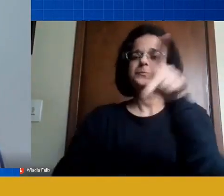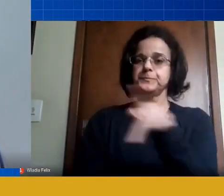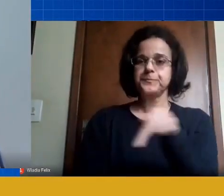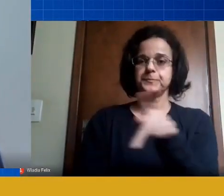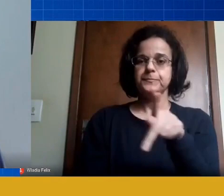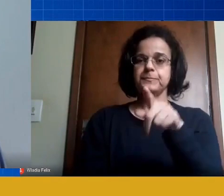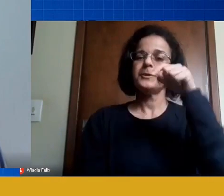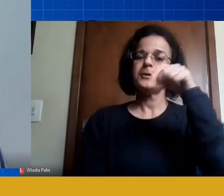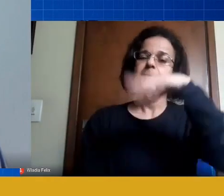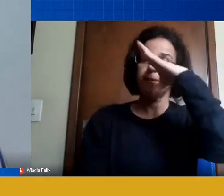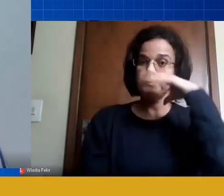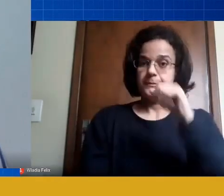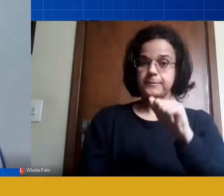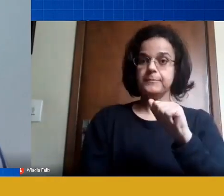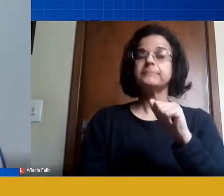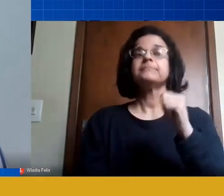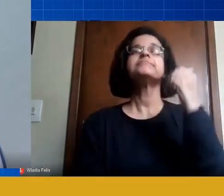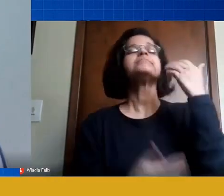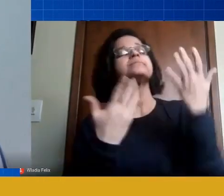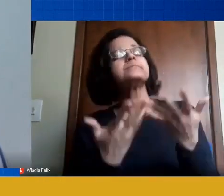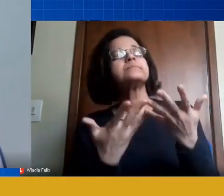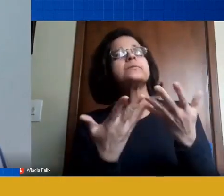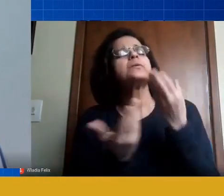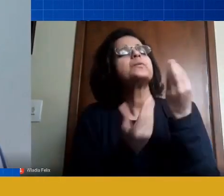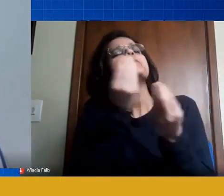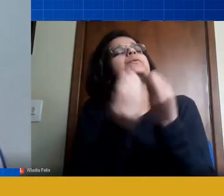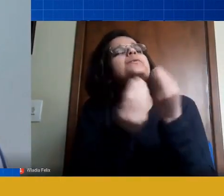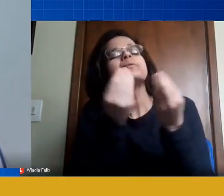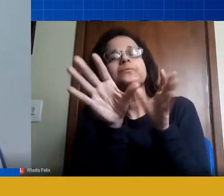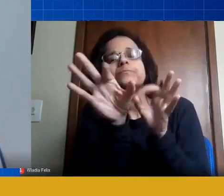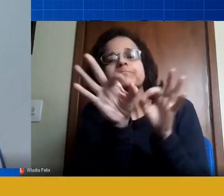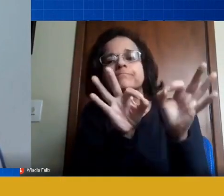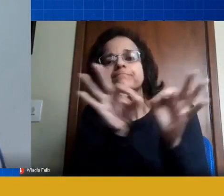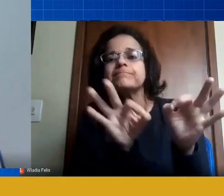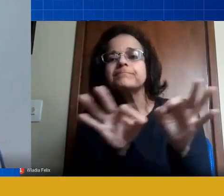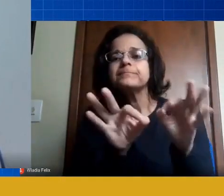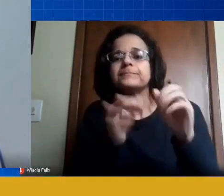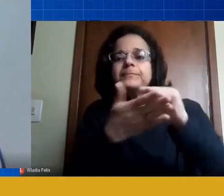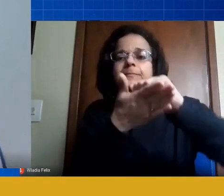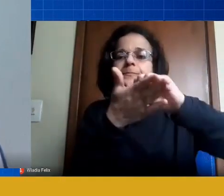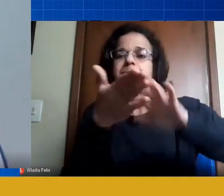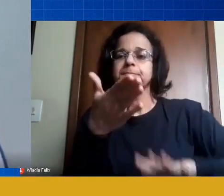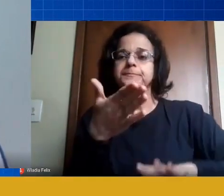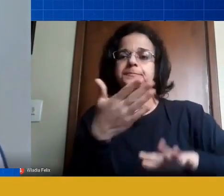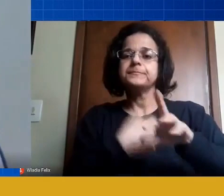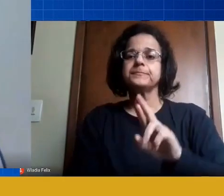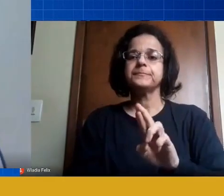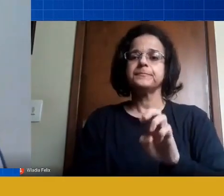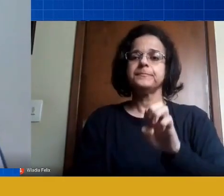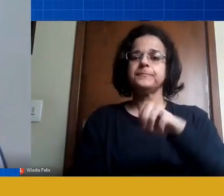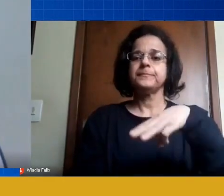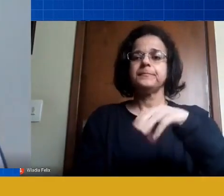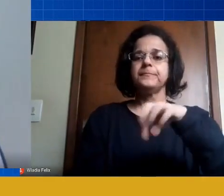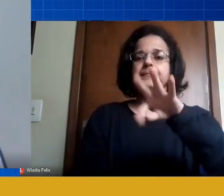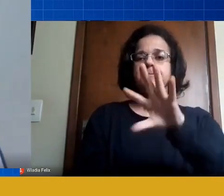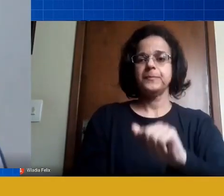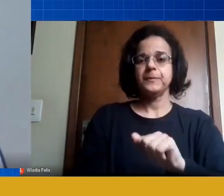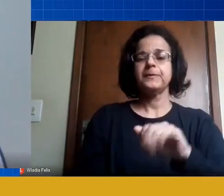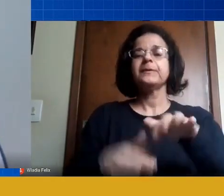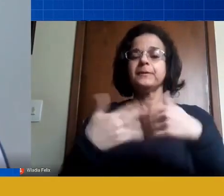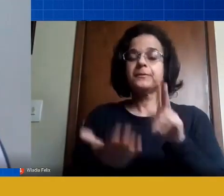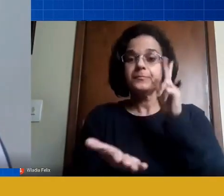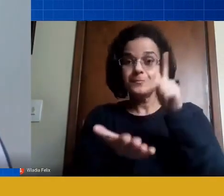Israel como organizar uma atividade remota na palavra ser atividade